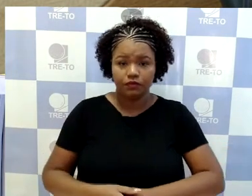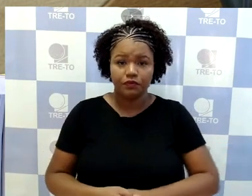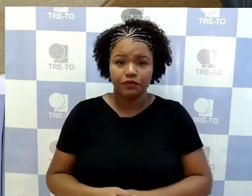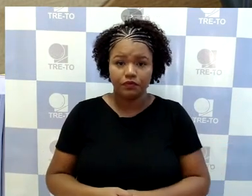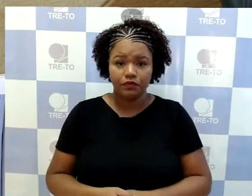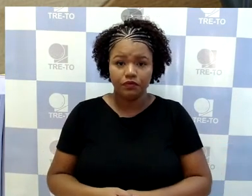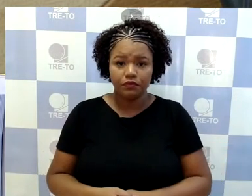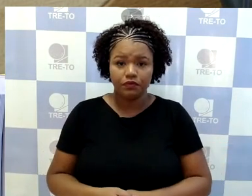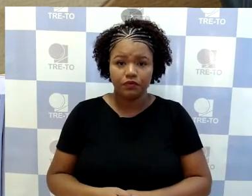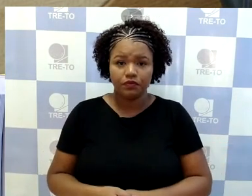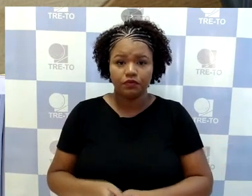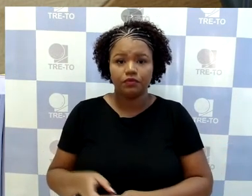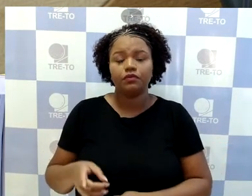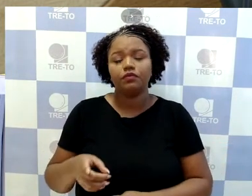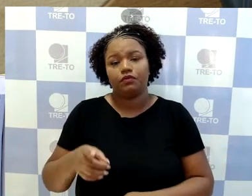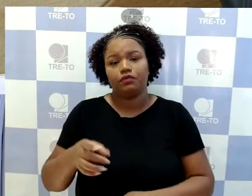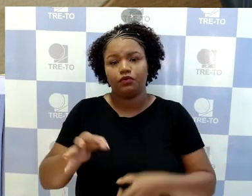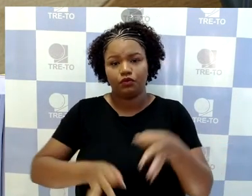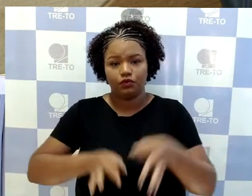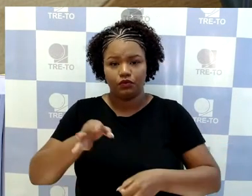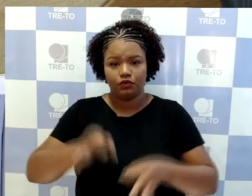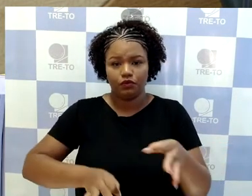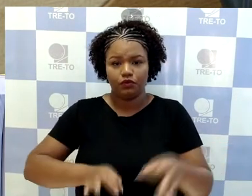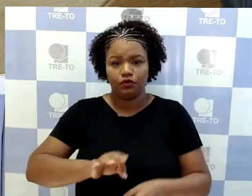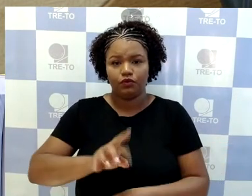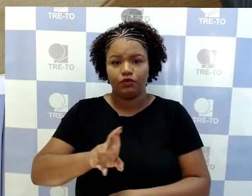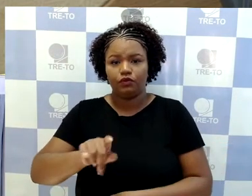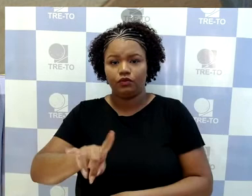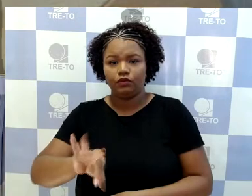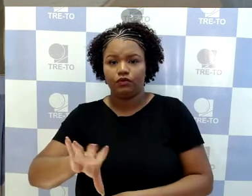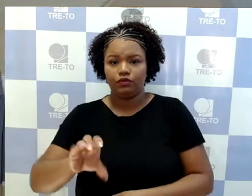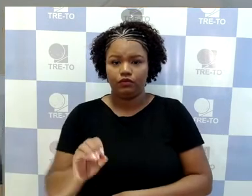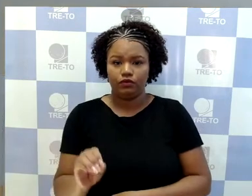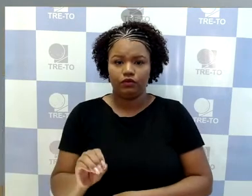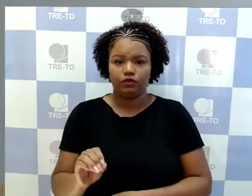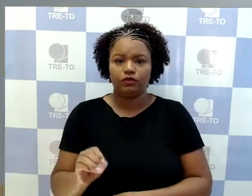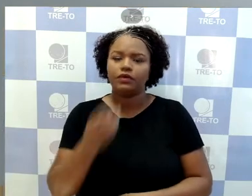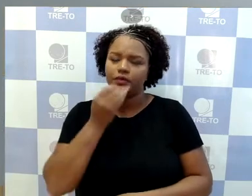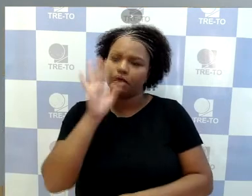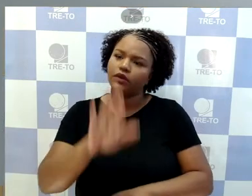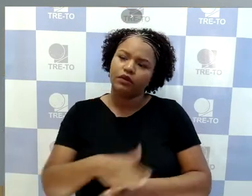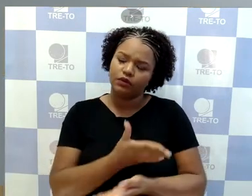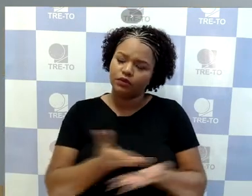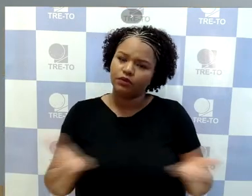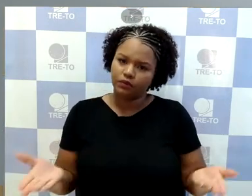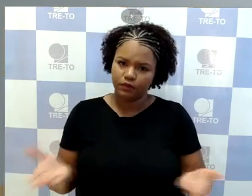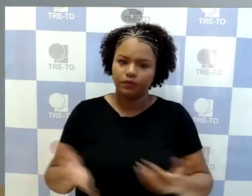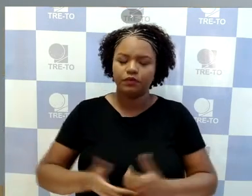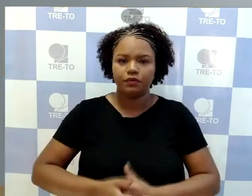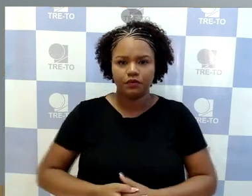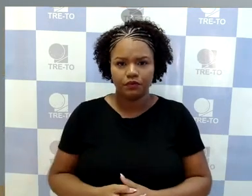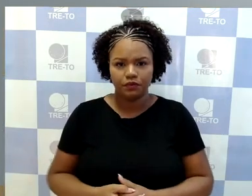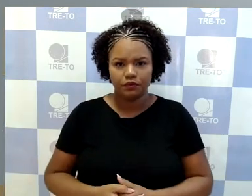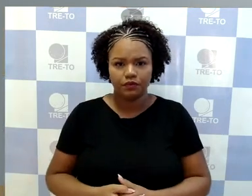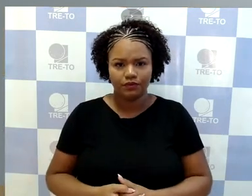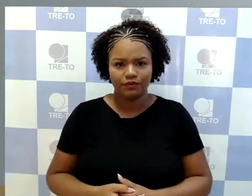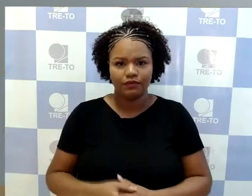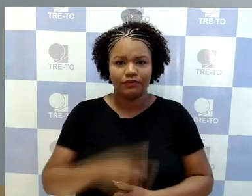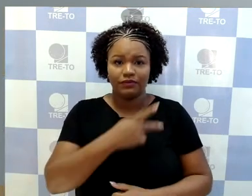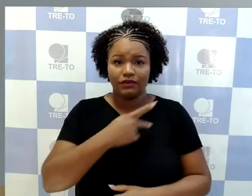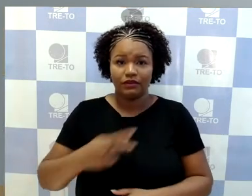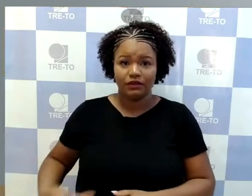Doutor Rodrigo de Menezes. Obrigado, presidente. Boa tarde a todos. Boa tarde. Presidente, a palavra está franqueada ao